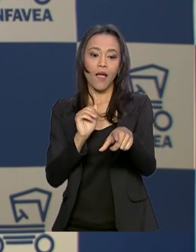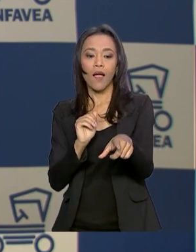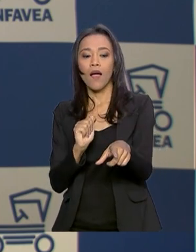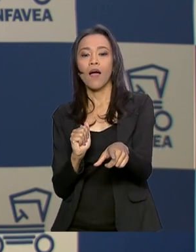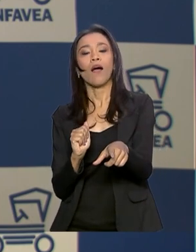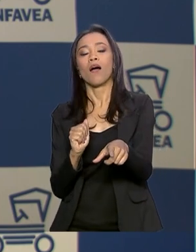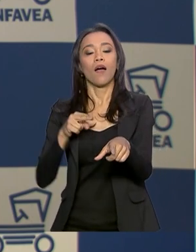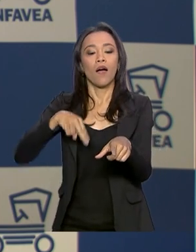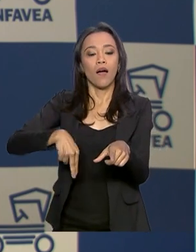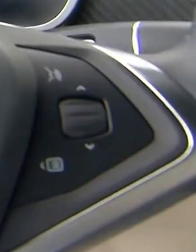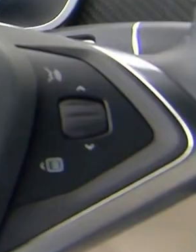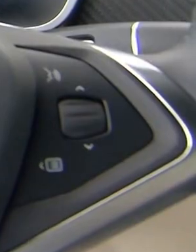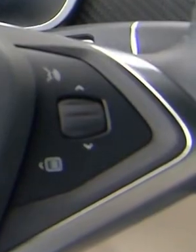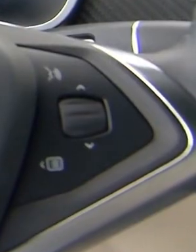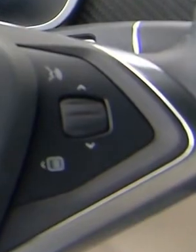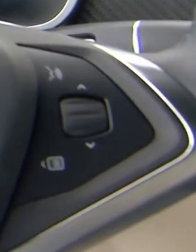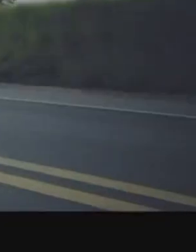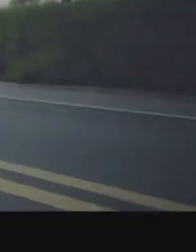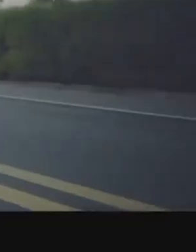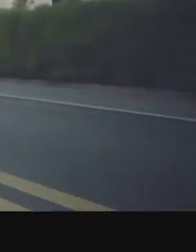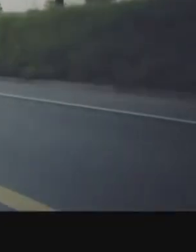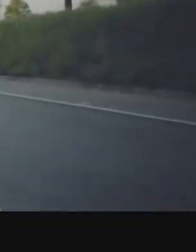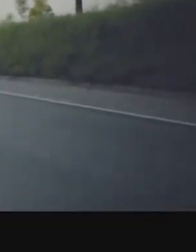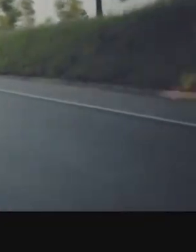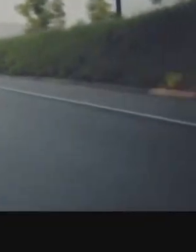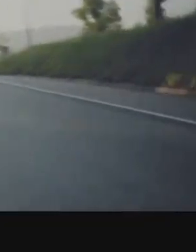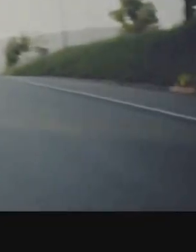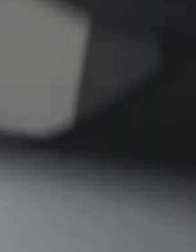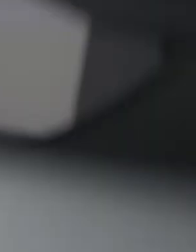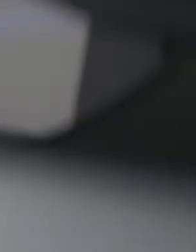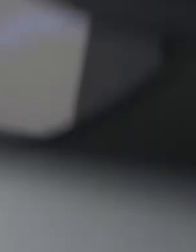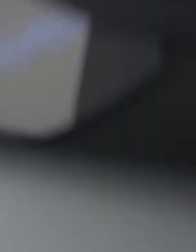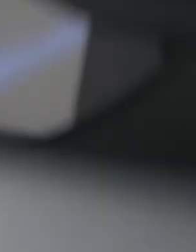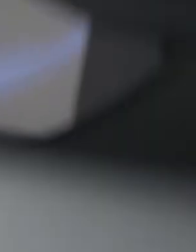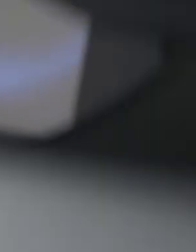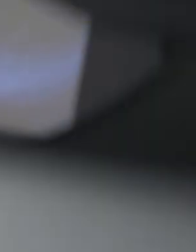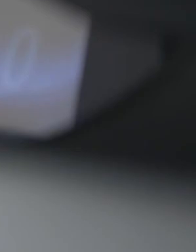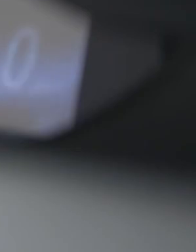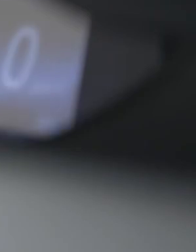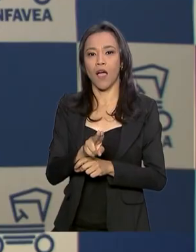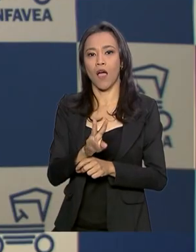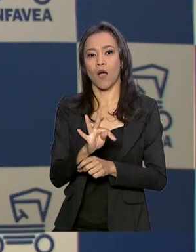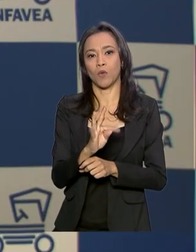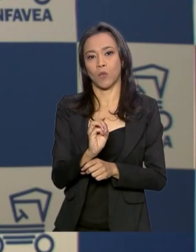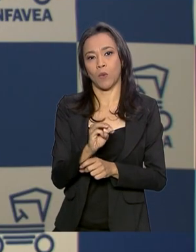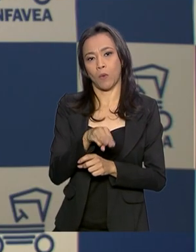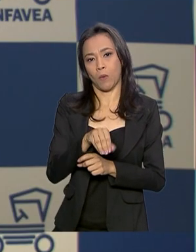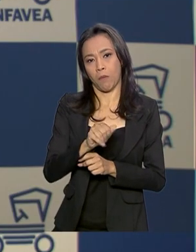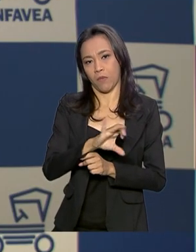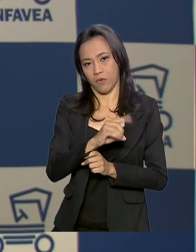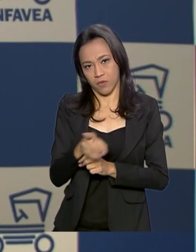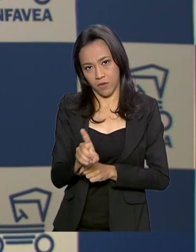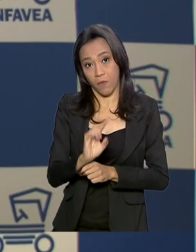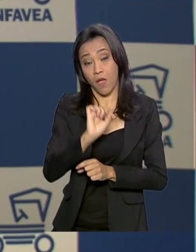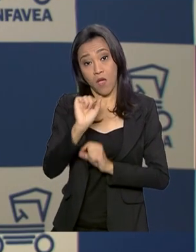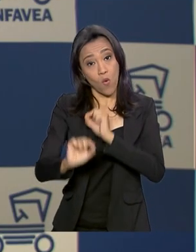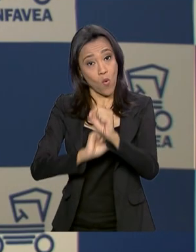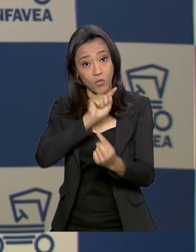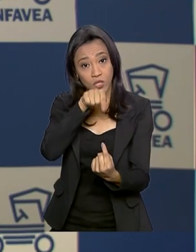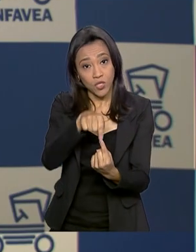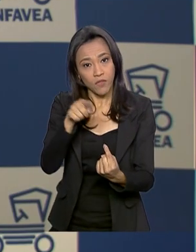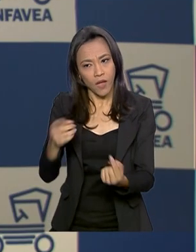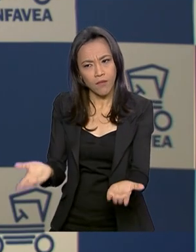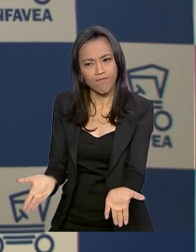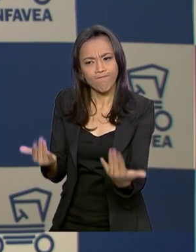das Montadoras, seis projetos em parceria. O objetivo é inserir o Parque Industrial